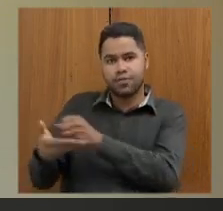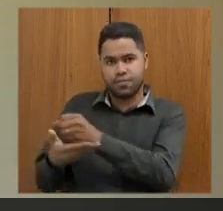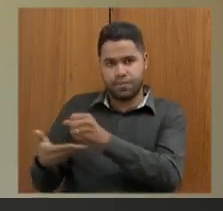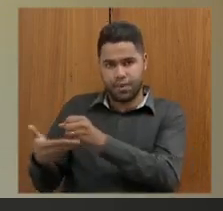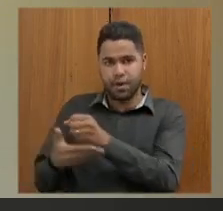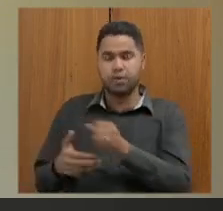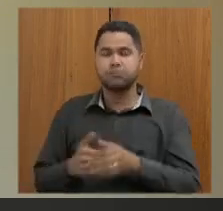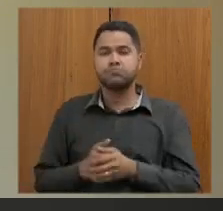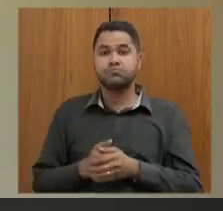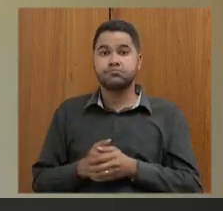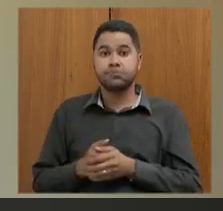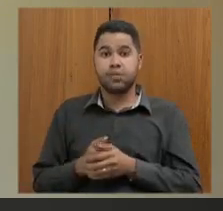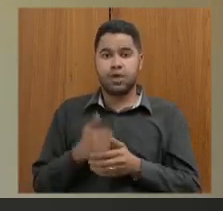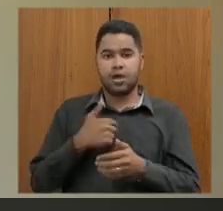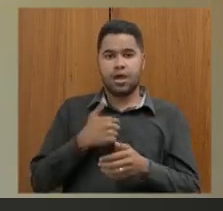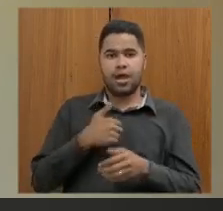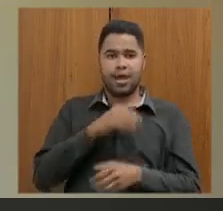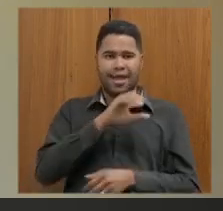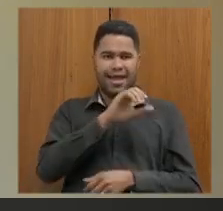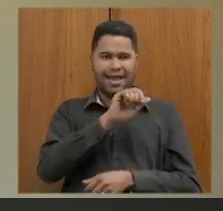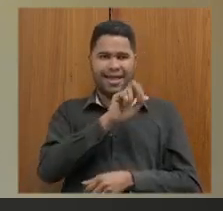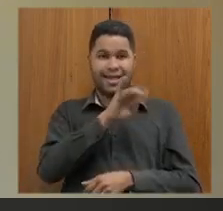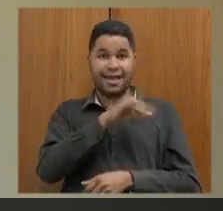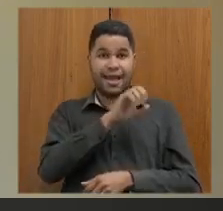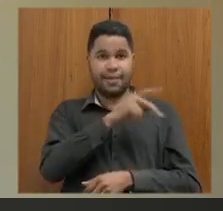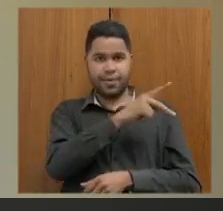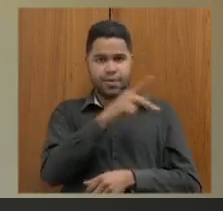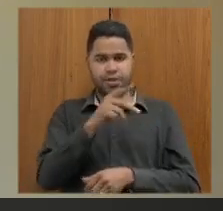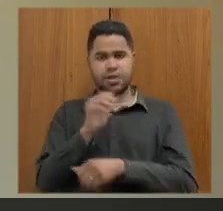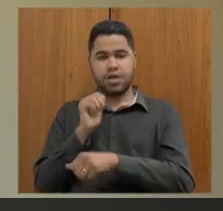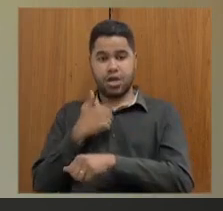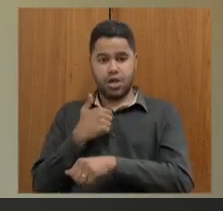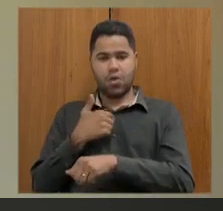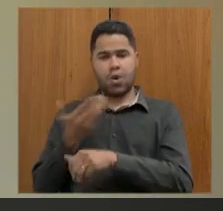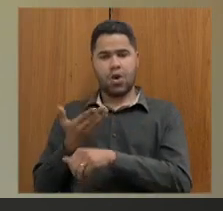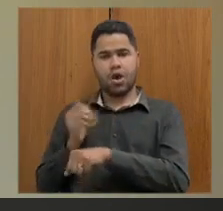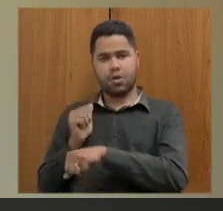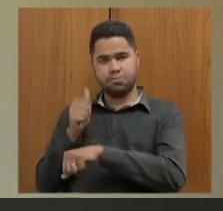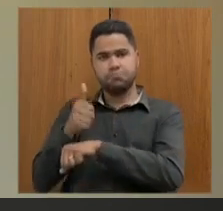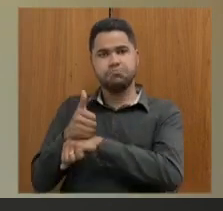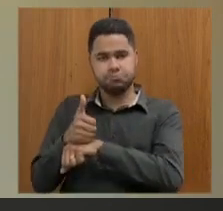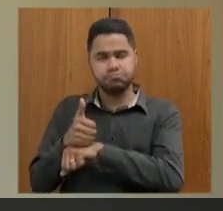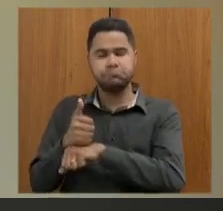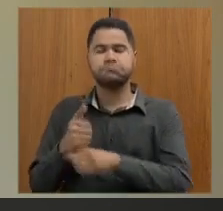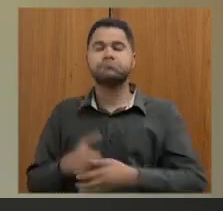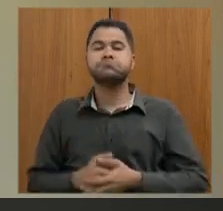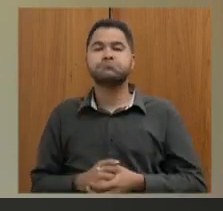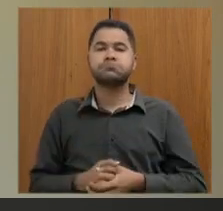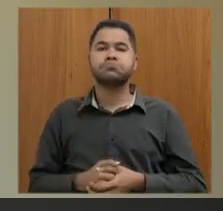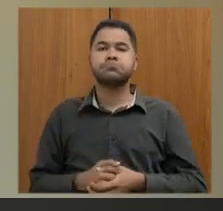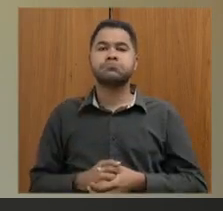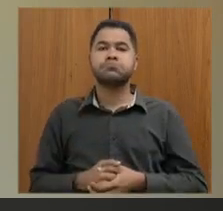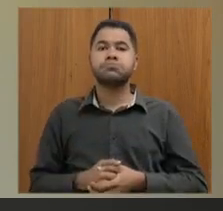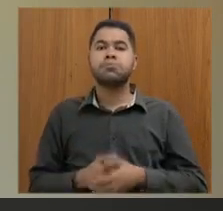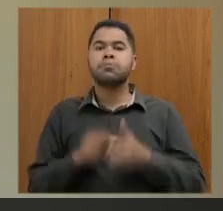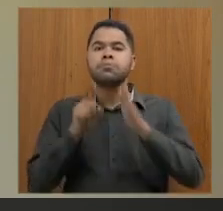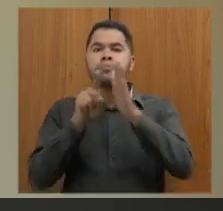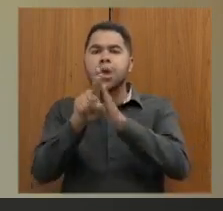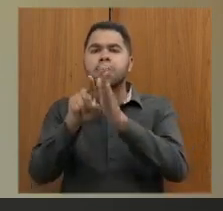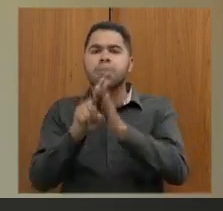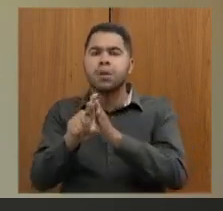farei aqui em nome da Carmen, que é a presidente do sindicato, a presidenta do sindicato, alguns